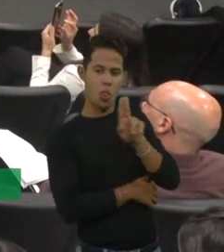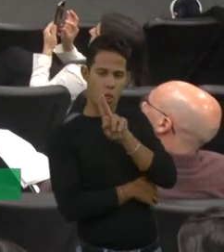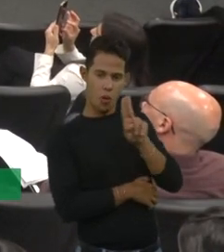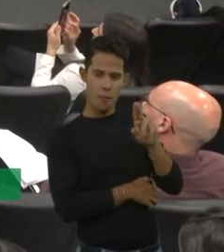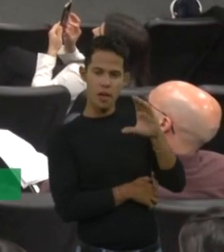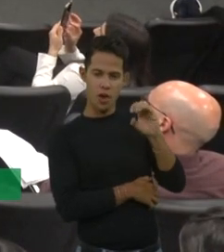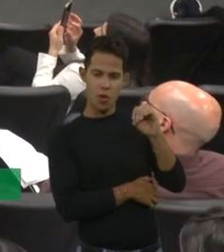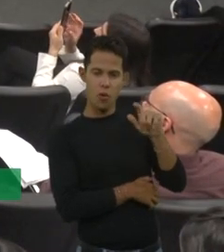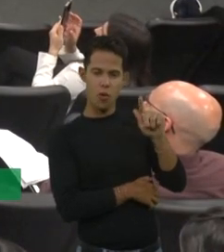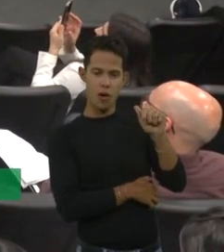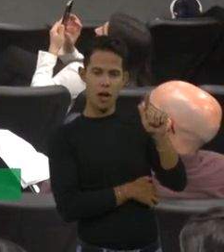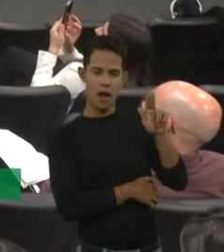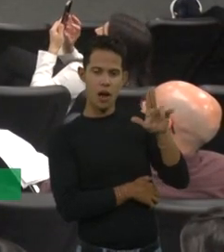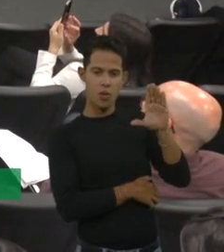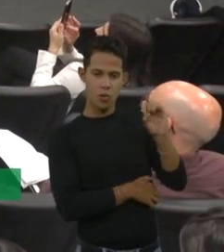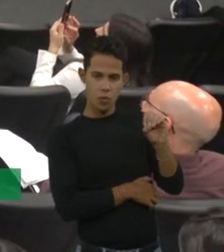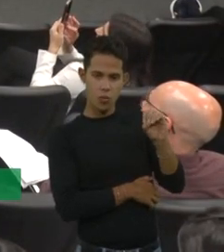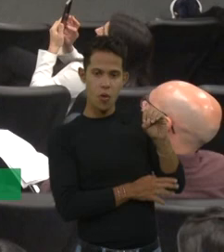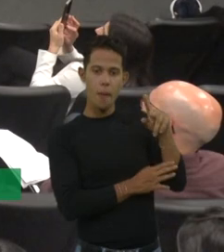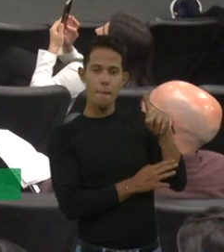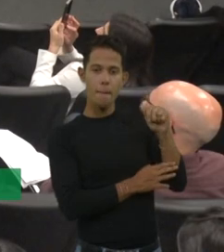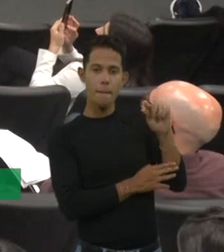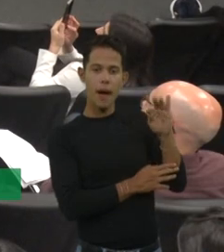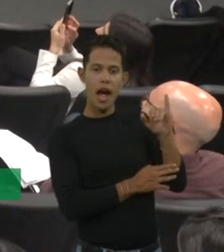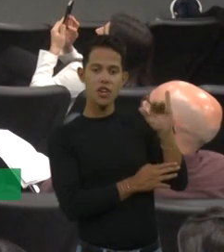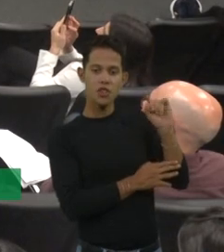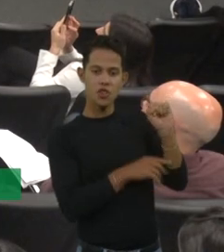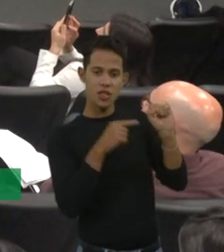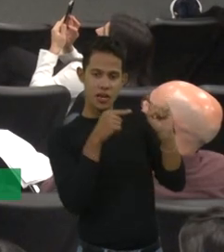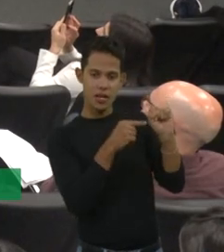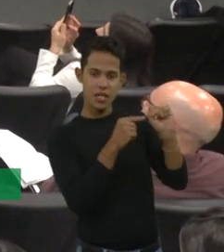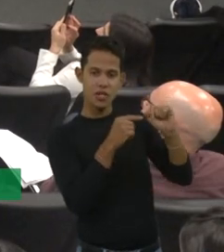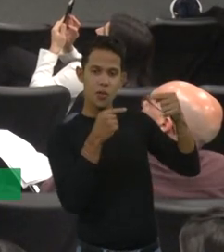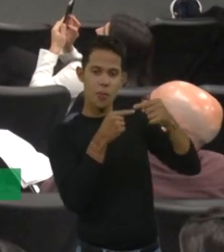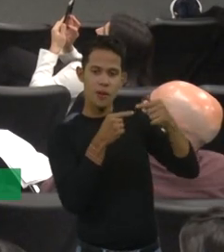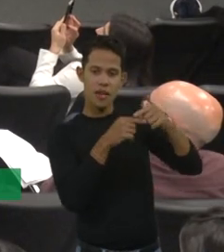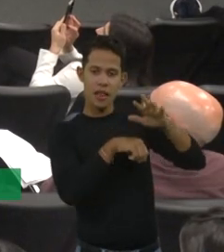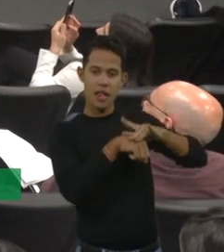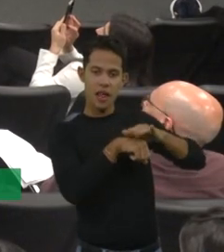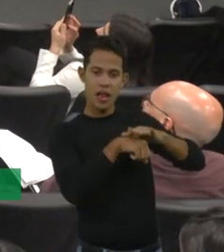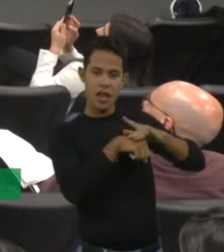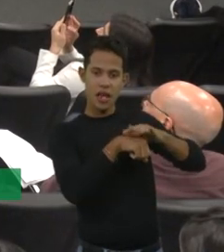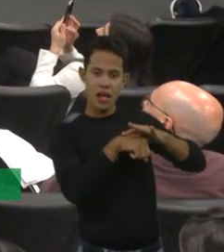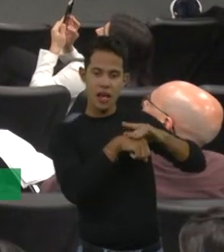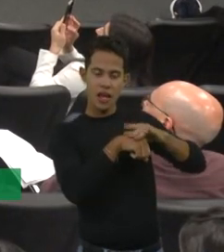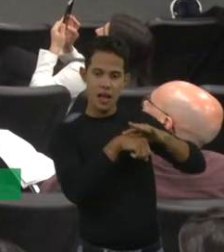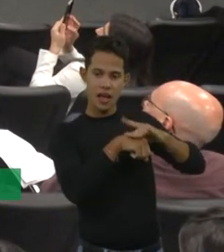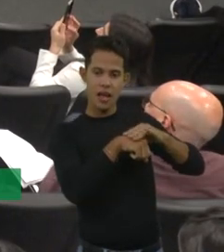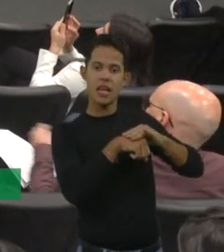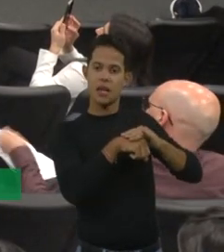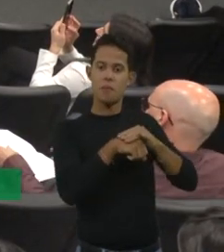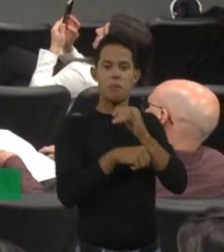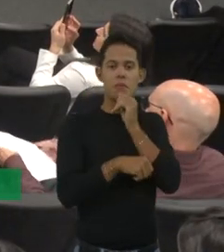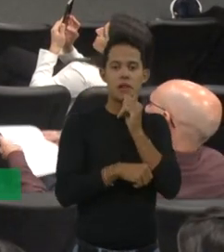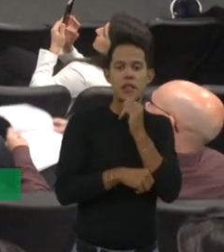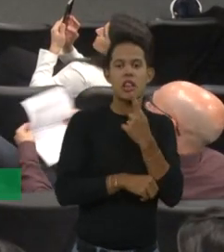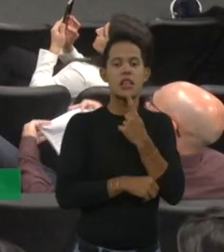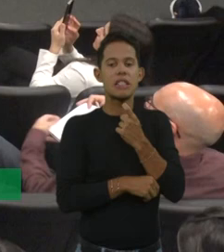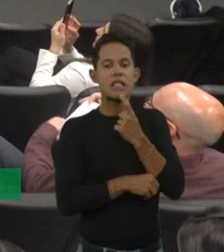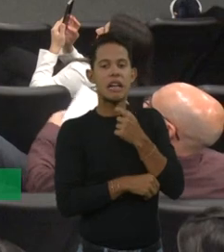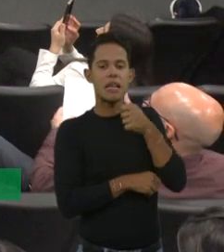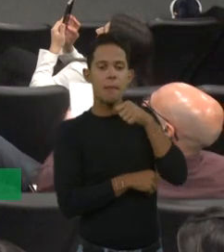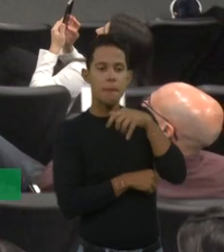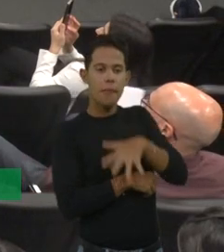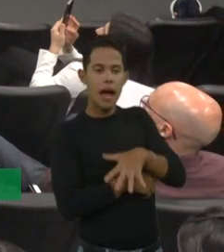coagulopatias, patias, patias de doença e coágulos, doenças da coagulação. Seja para mais, quando trombosa, ou para